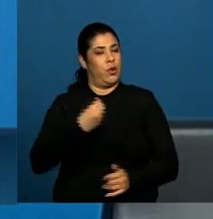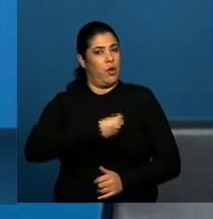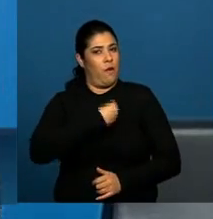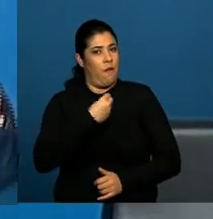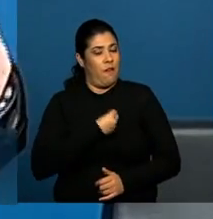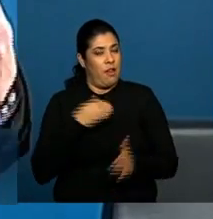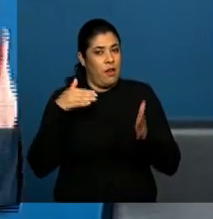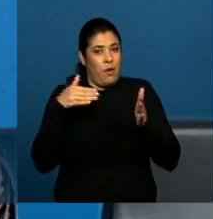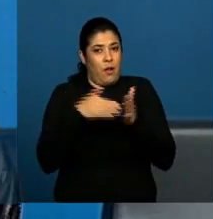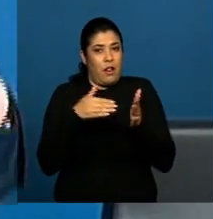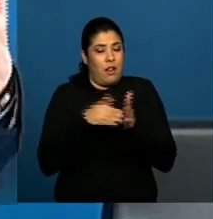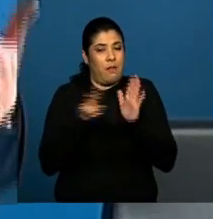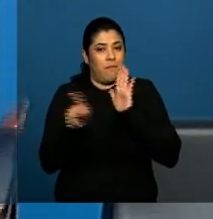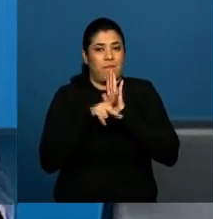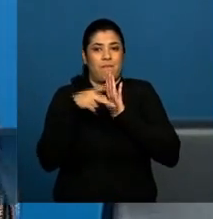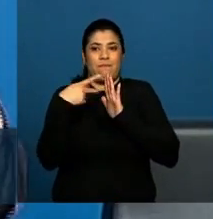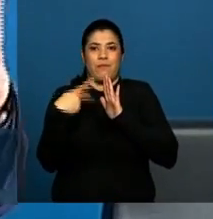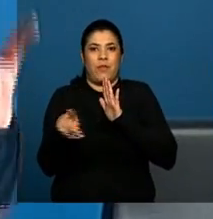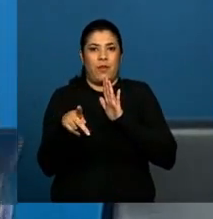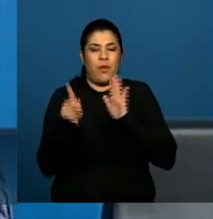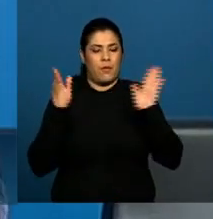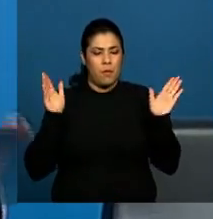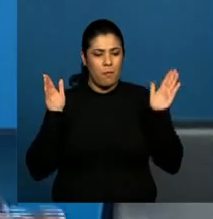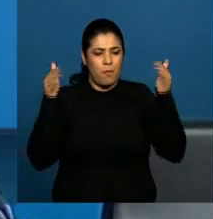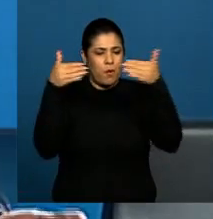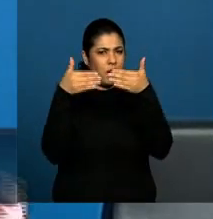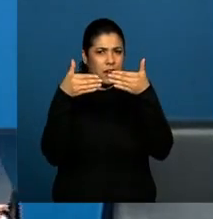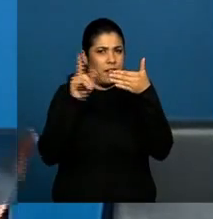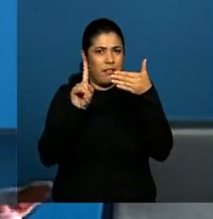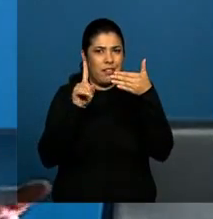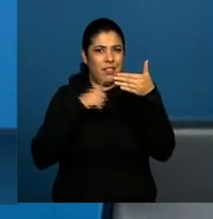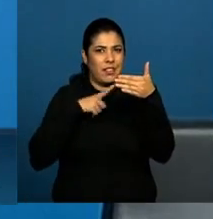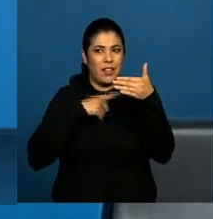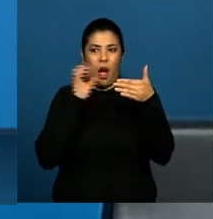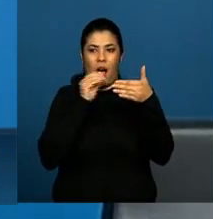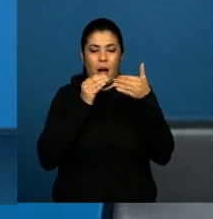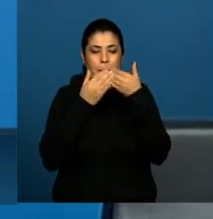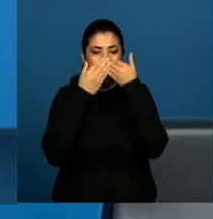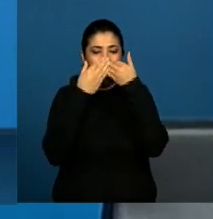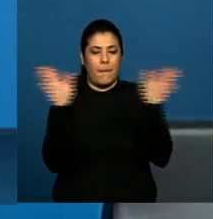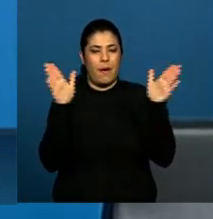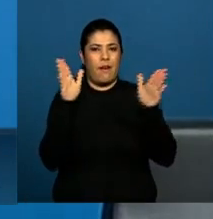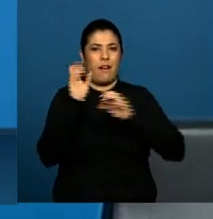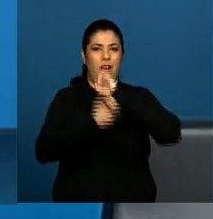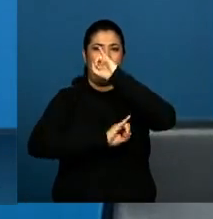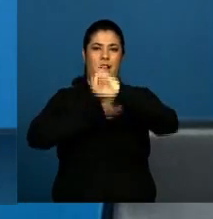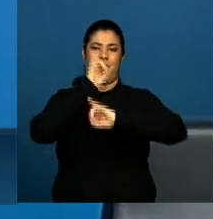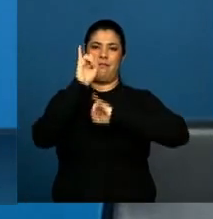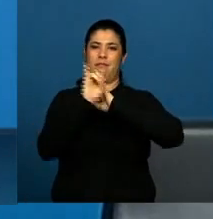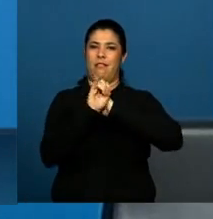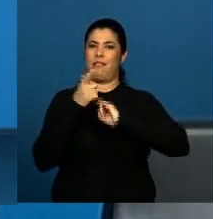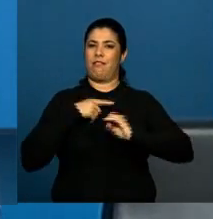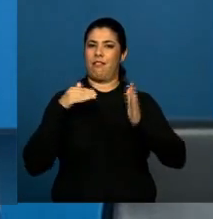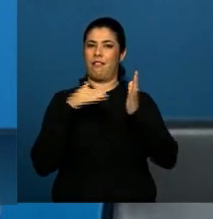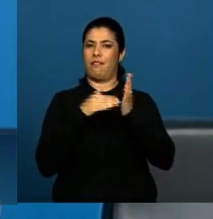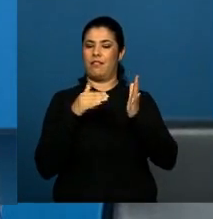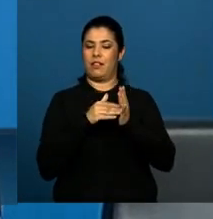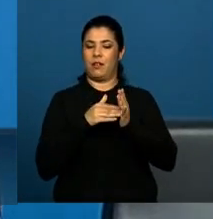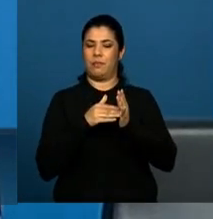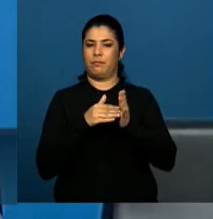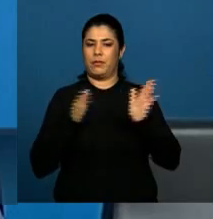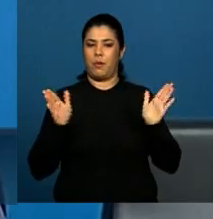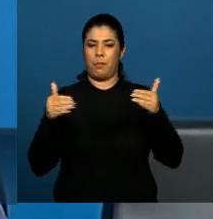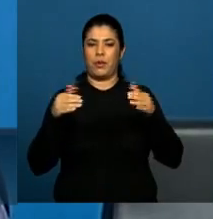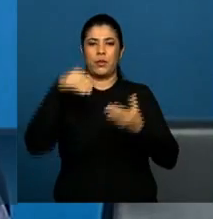pela própria existência dos limites da expansão física ou do espaço físico